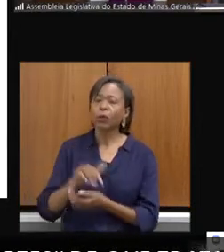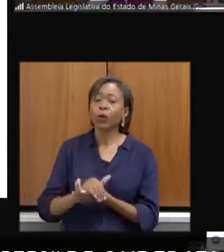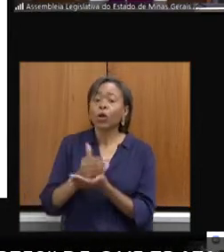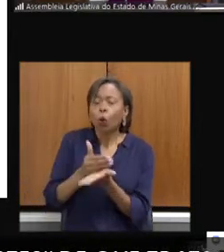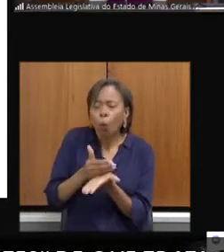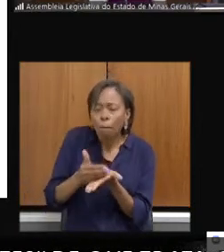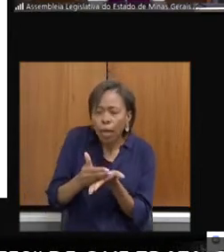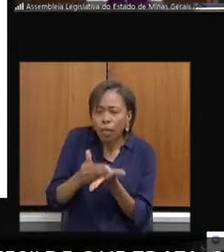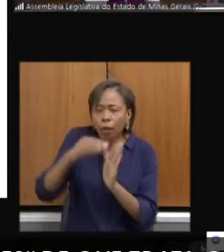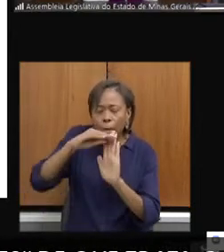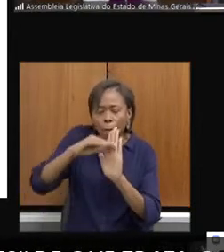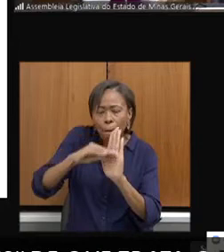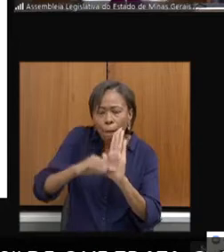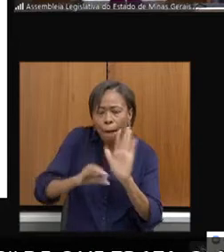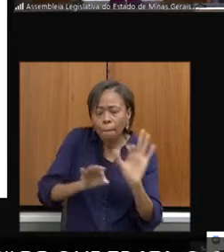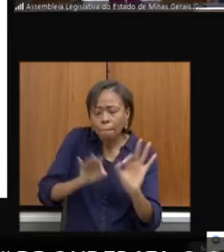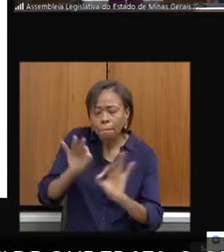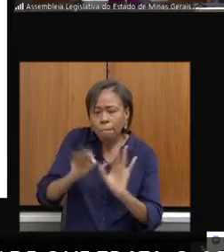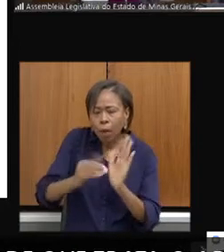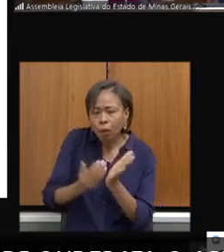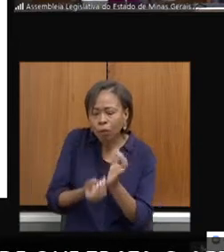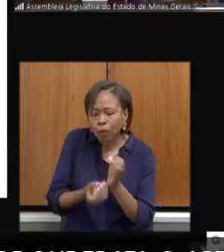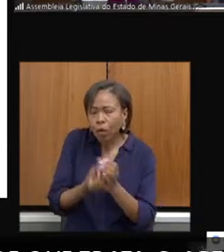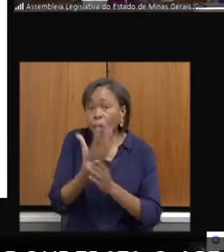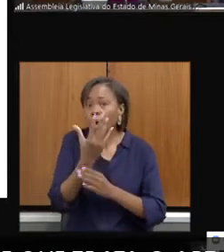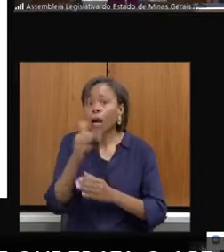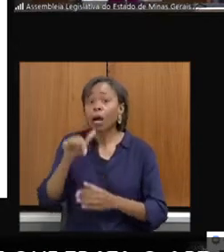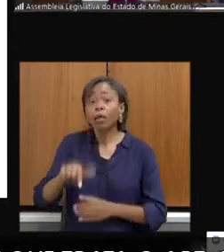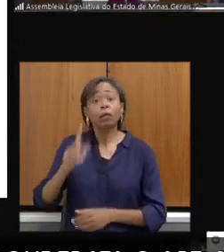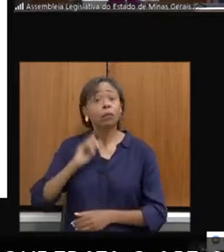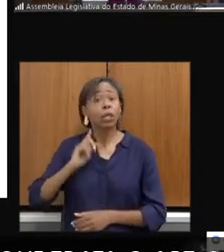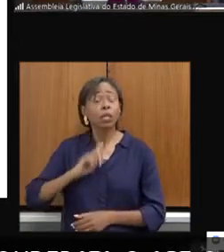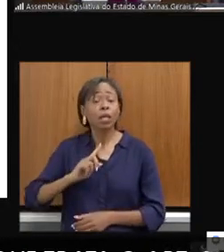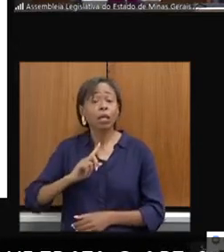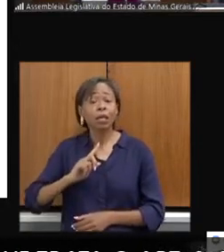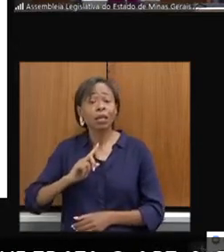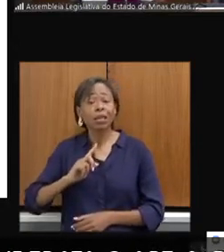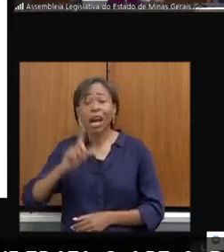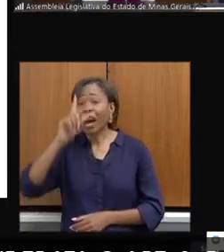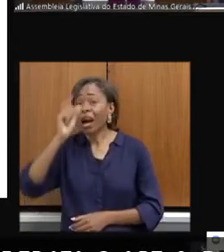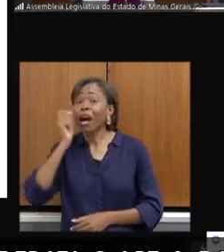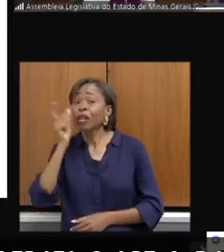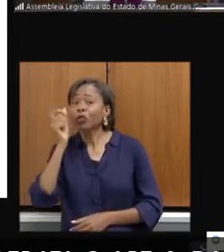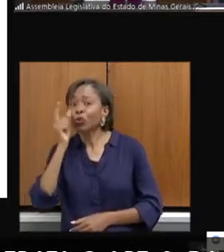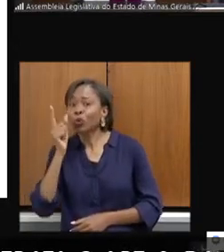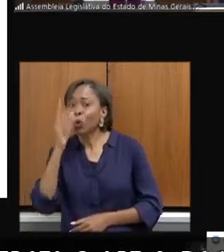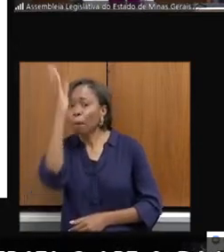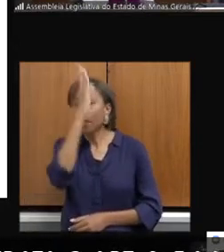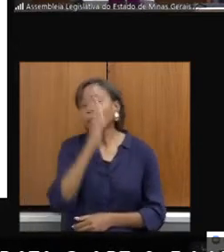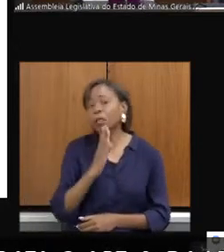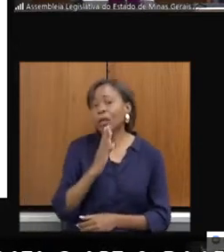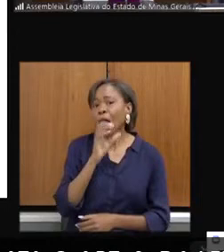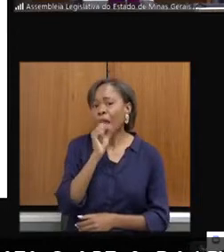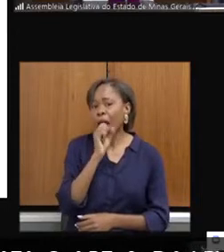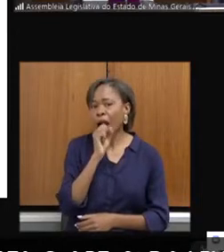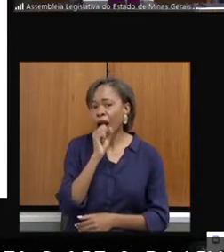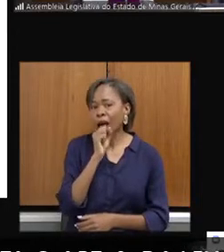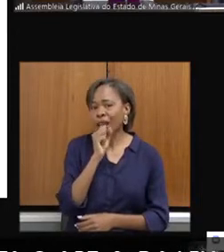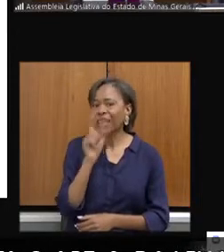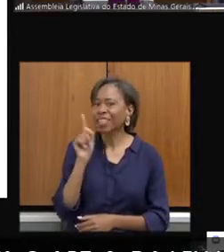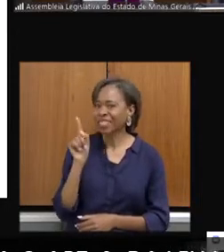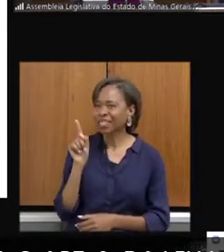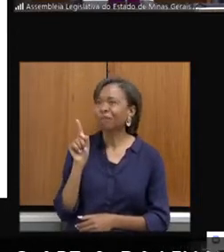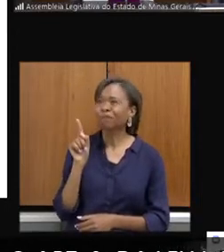implementação do programa, a gente percebe, porque Minas Gerais está em azul e Brasil está em laranja. E aí a gente percebe o